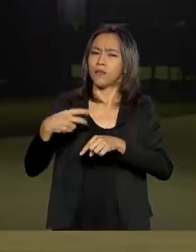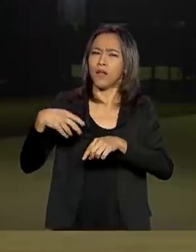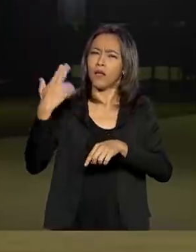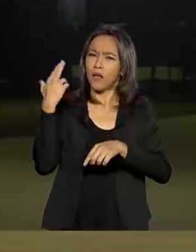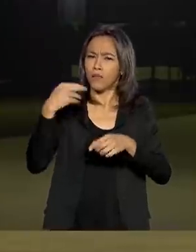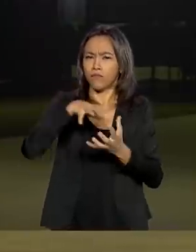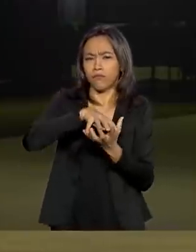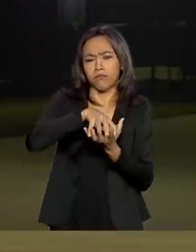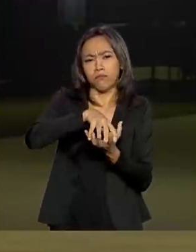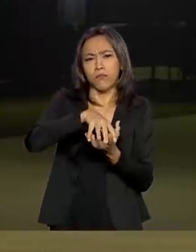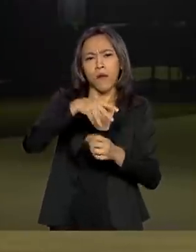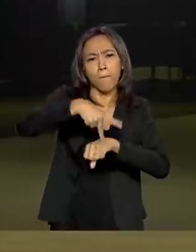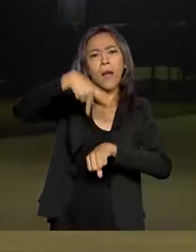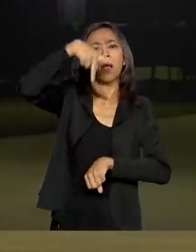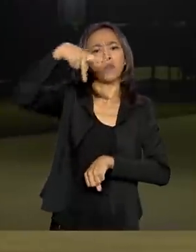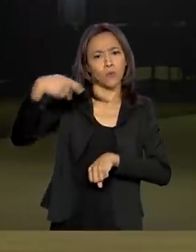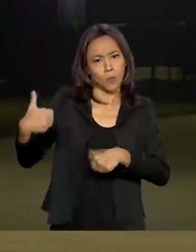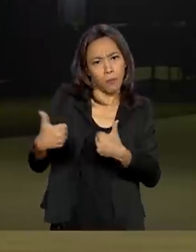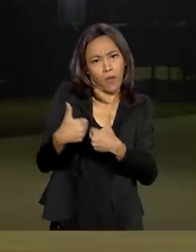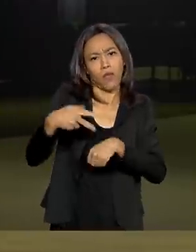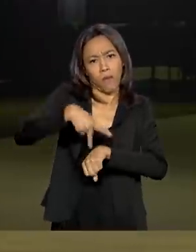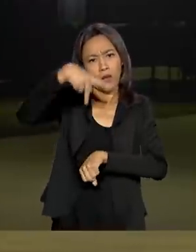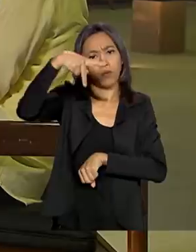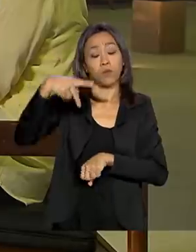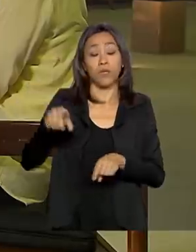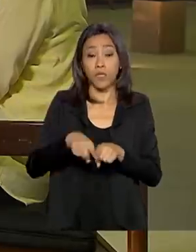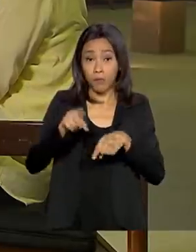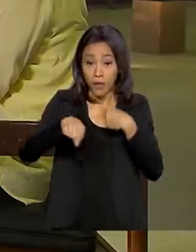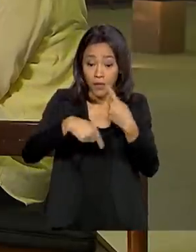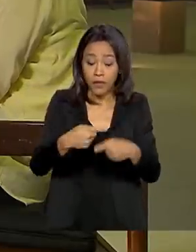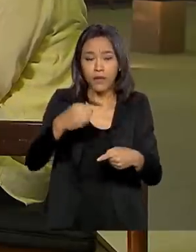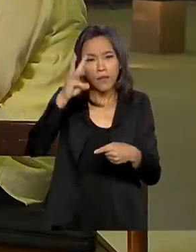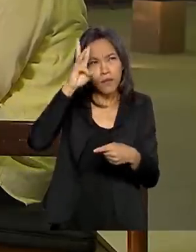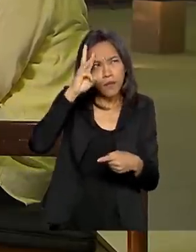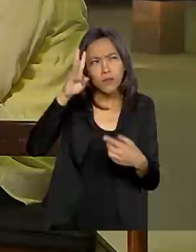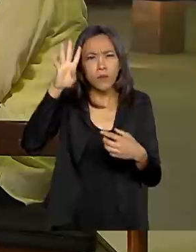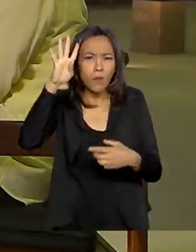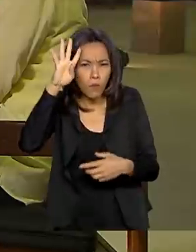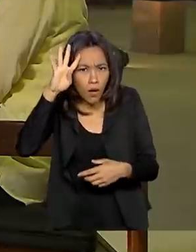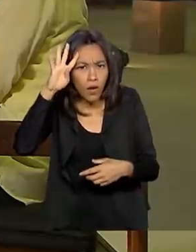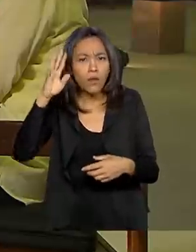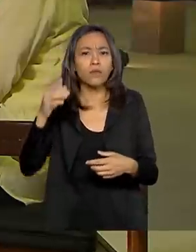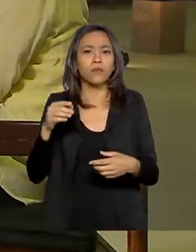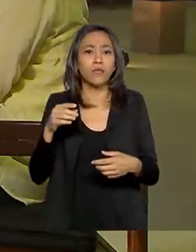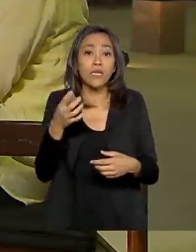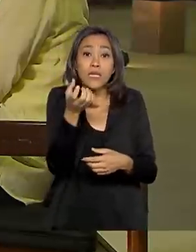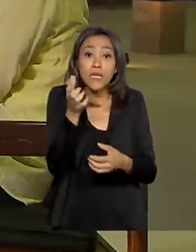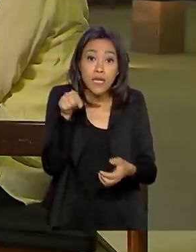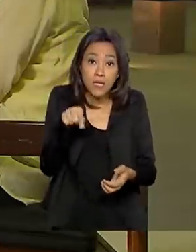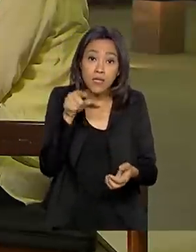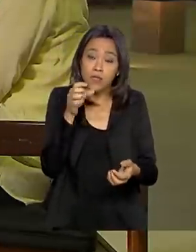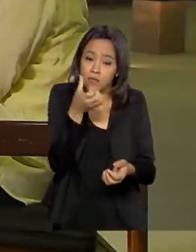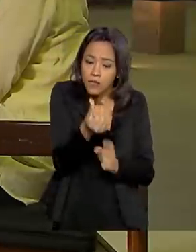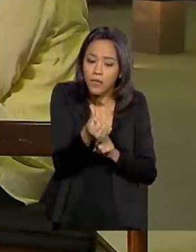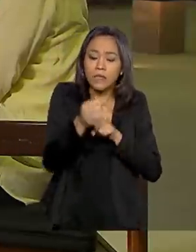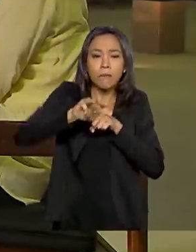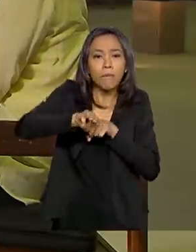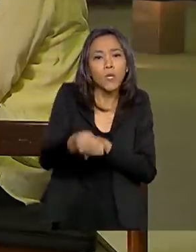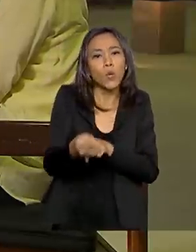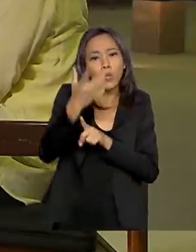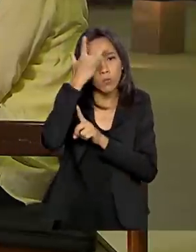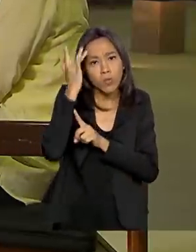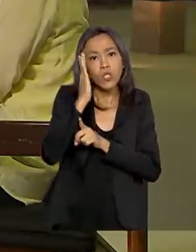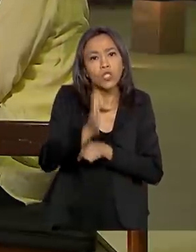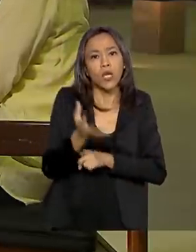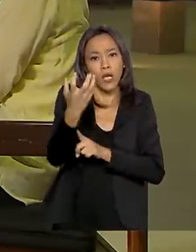também na semana passada, nos primeiros dias, entre terça e quarta, esses 6 milhões de pessoas já receberam.